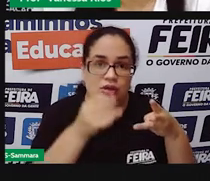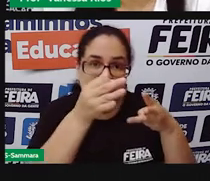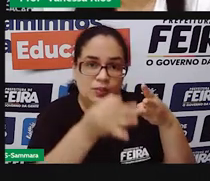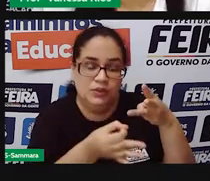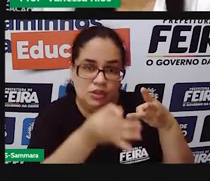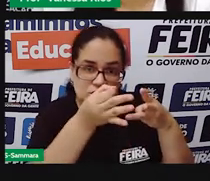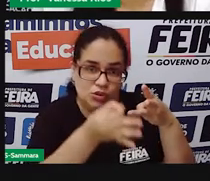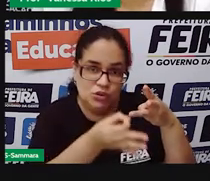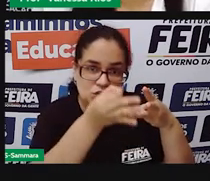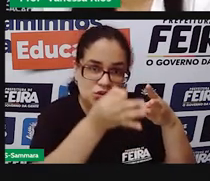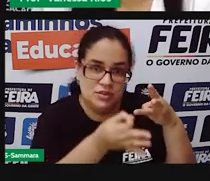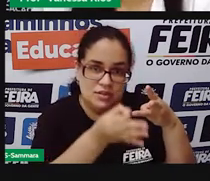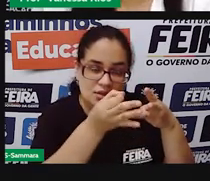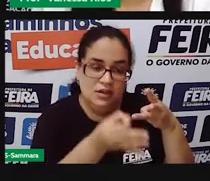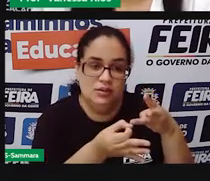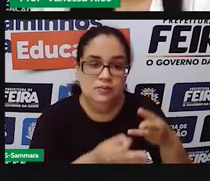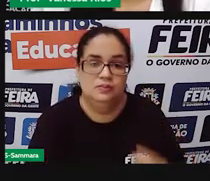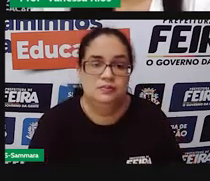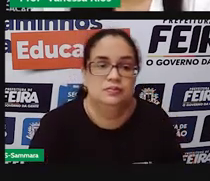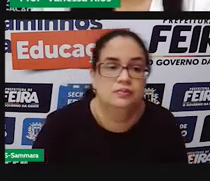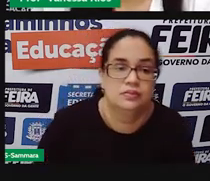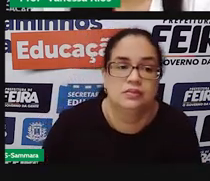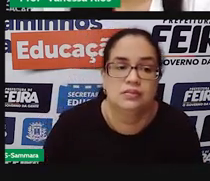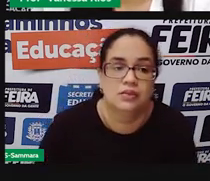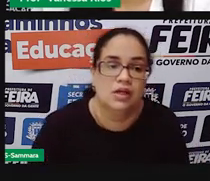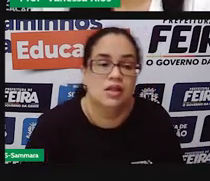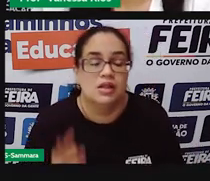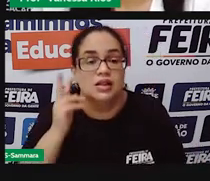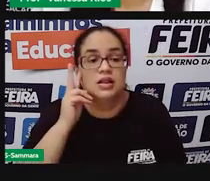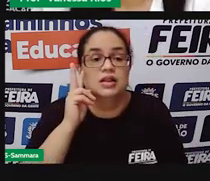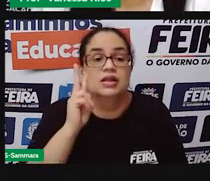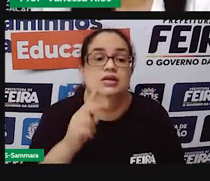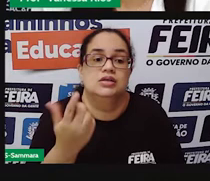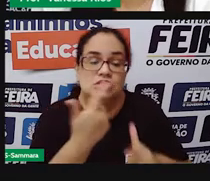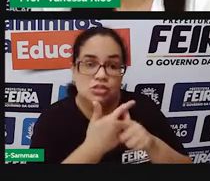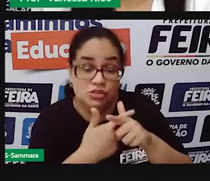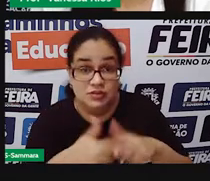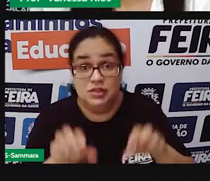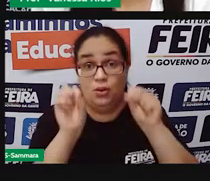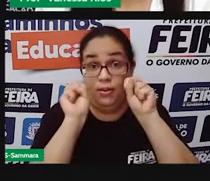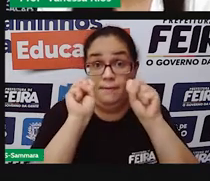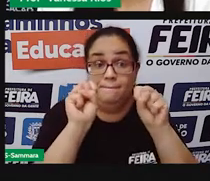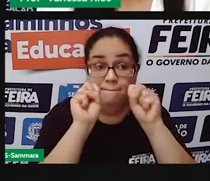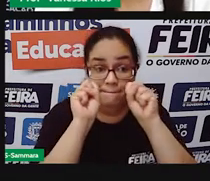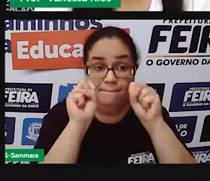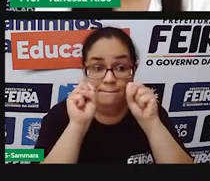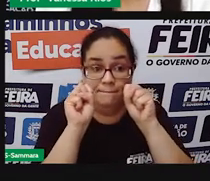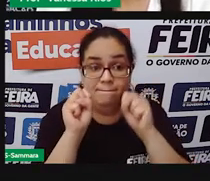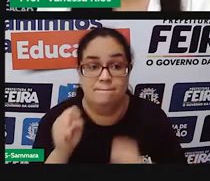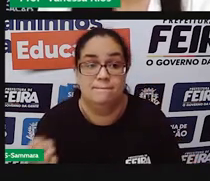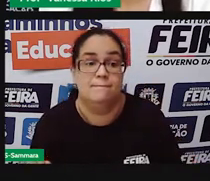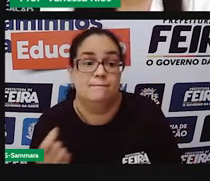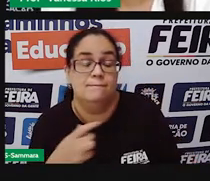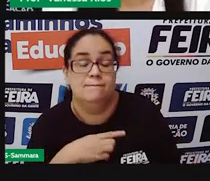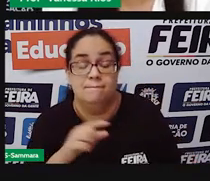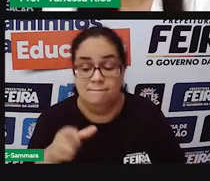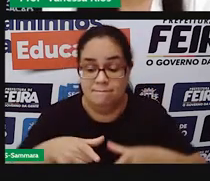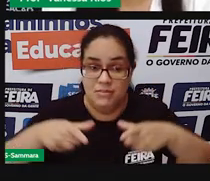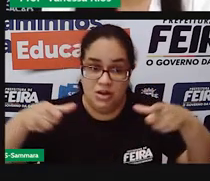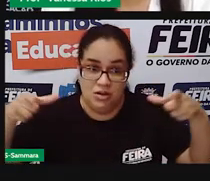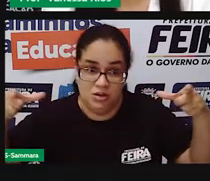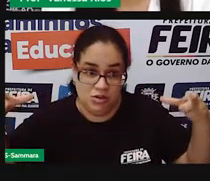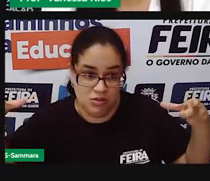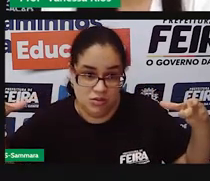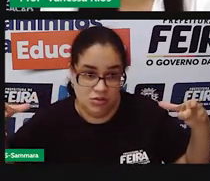e o poder judicial. E a gente vê que a divisão desses poderes está tanto na escala maior, né,